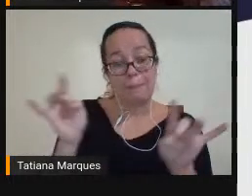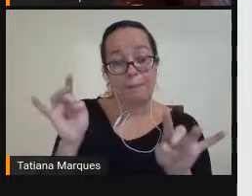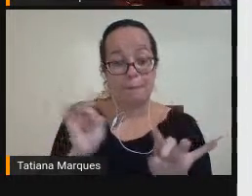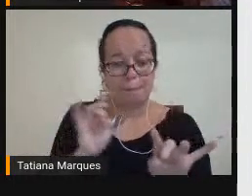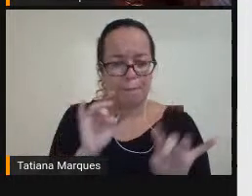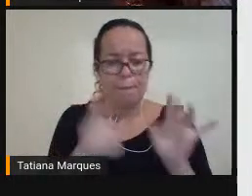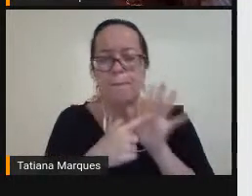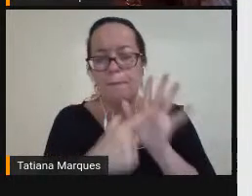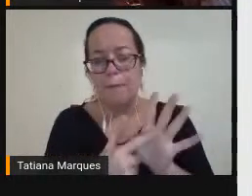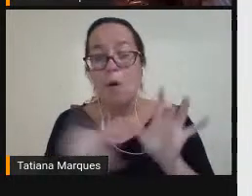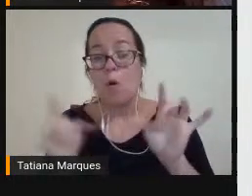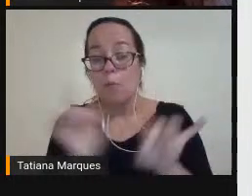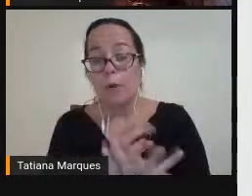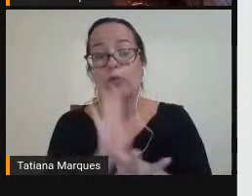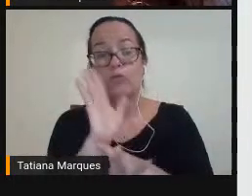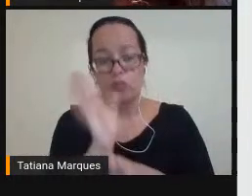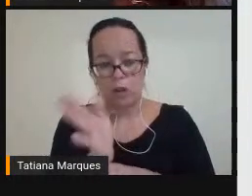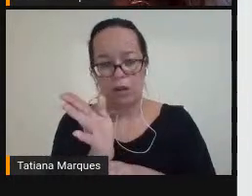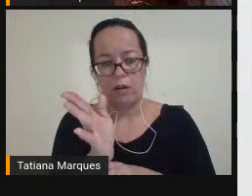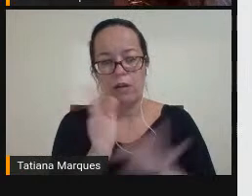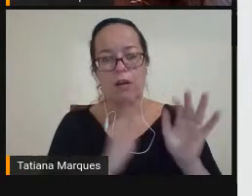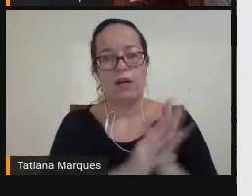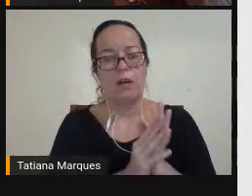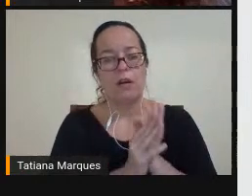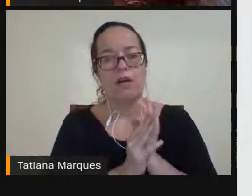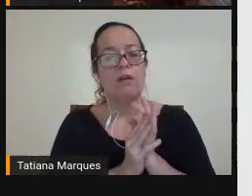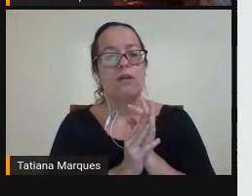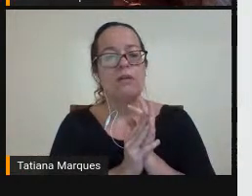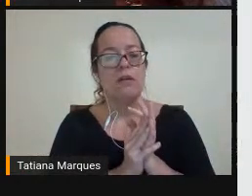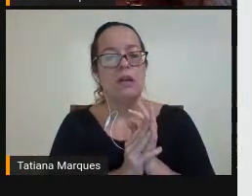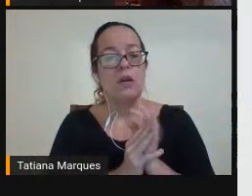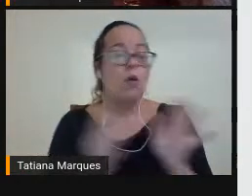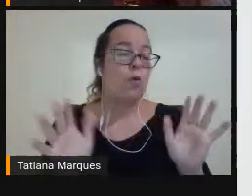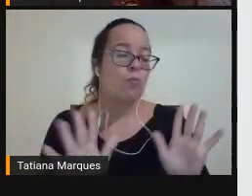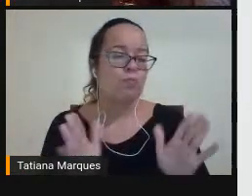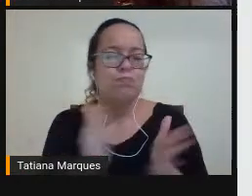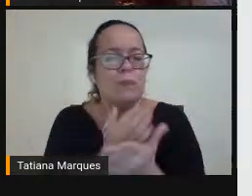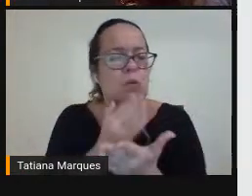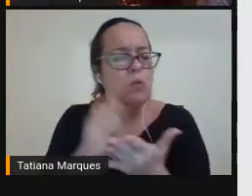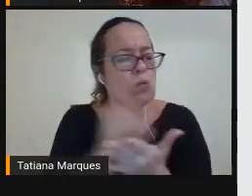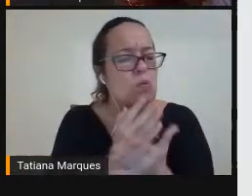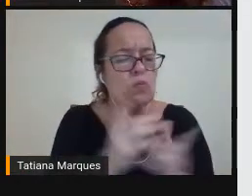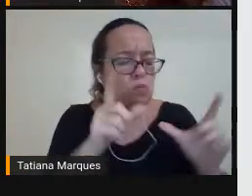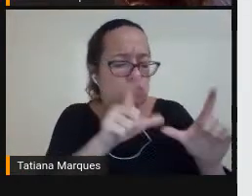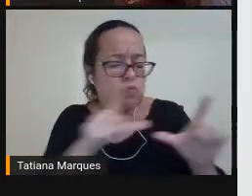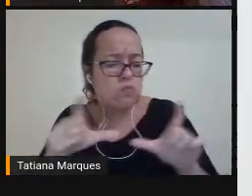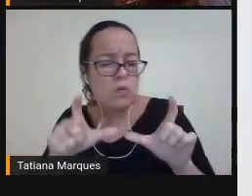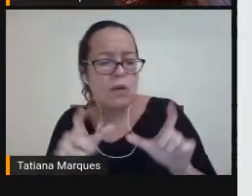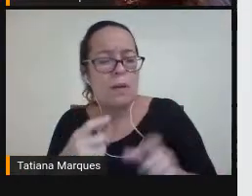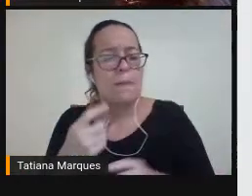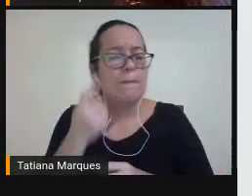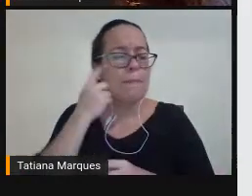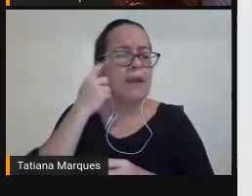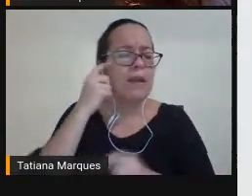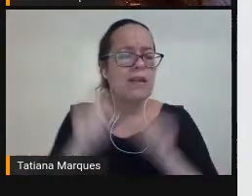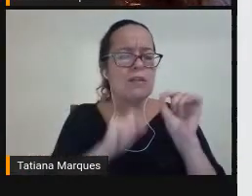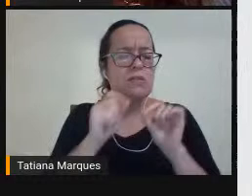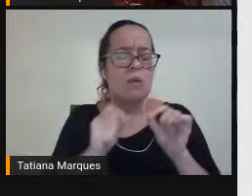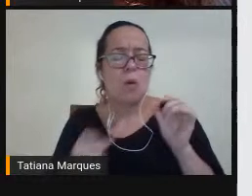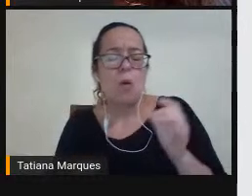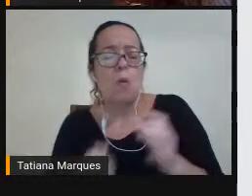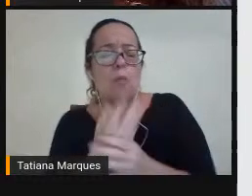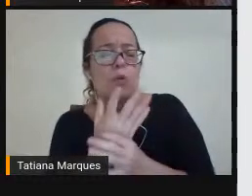minutinho Que vai compartilhar Aí E Com alguns episódios Então pensa Numa rádio Pensa numa produção